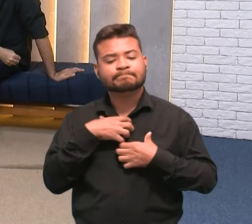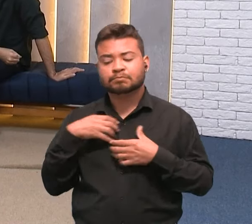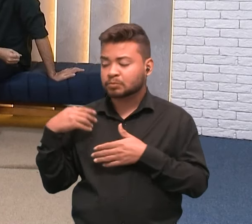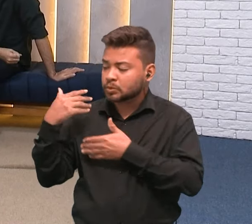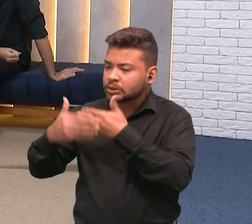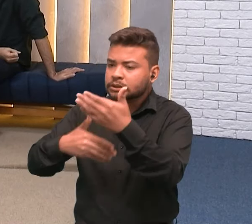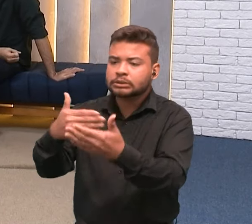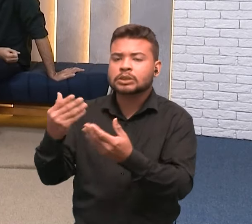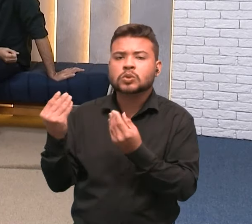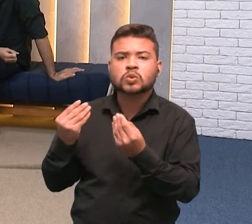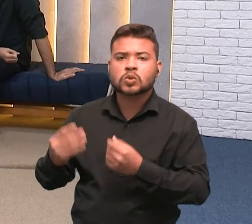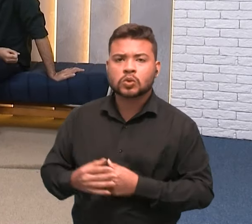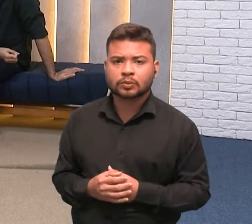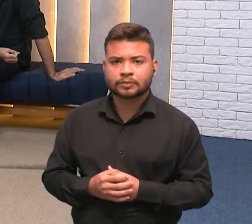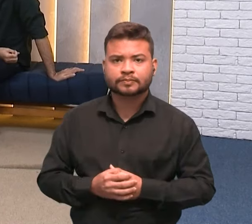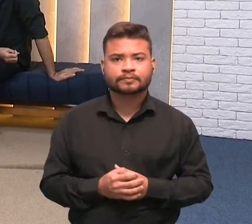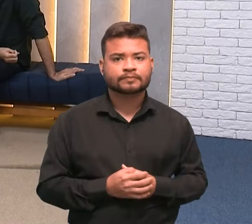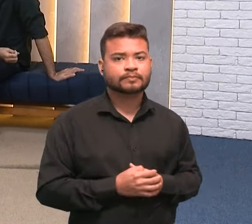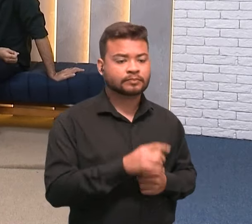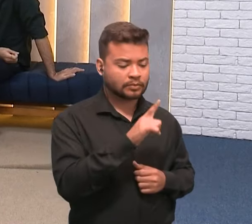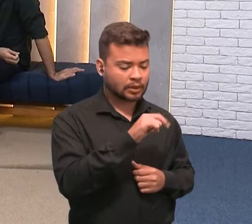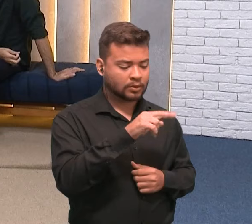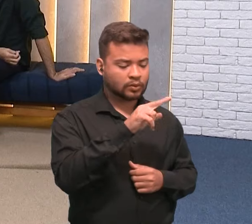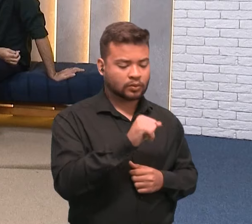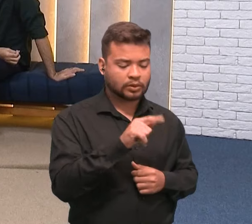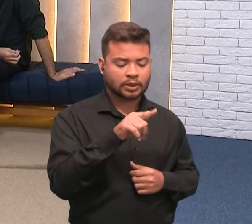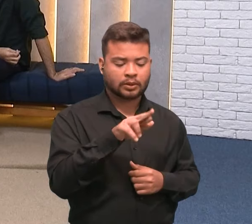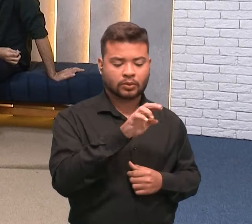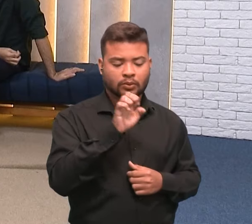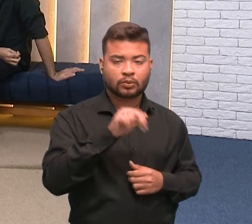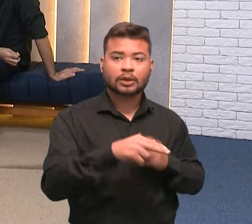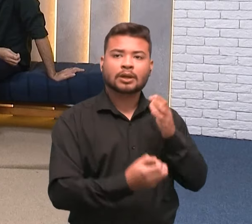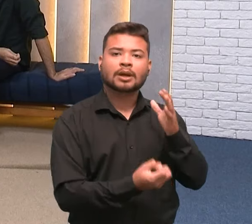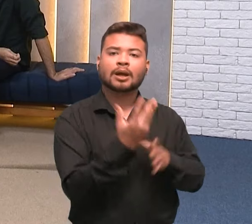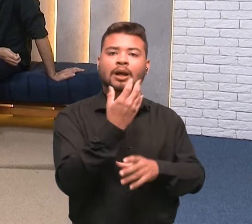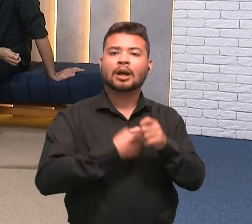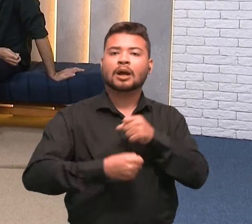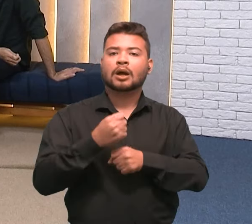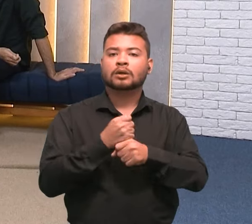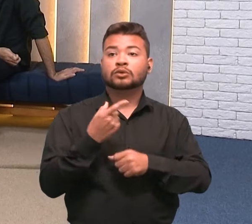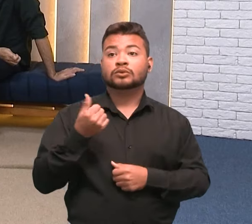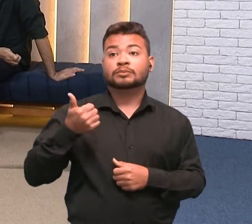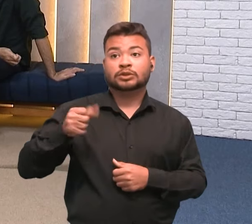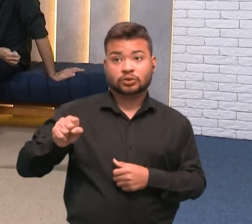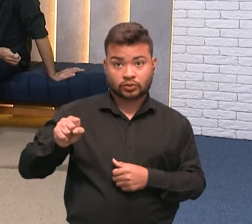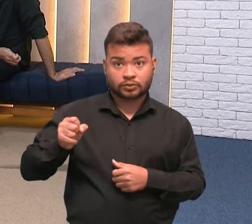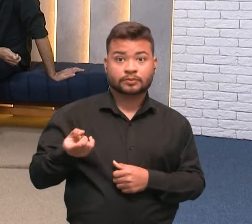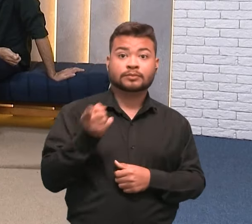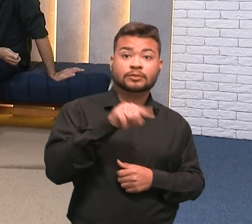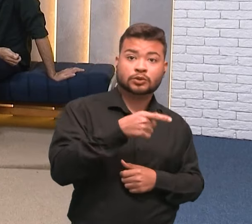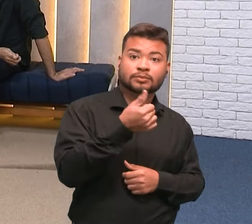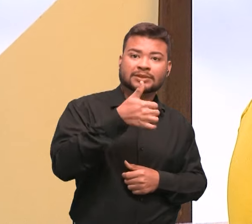processo? A Luna Green foi fundada em 2018 e nós entramos na incubação em 2019. Então, foi no início da empresa, a gente